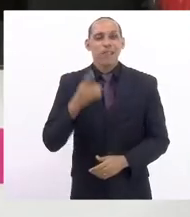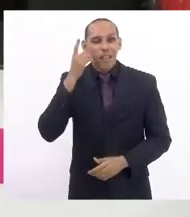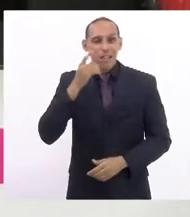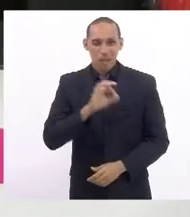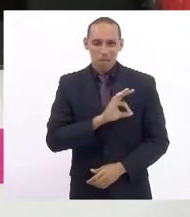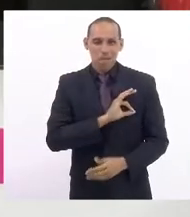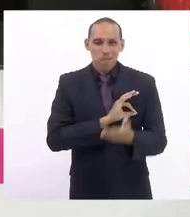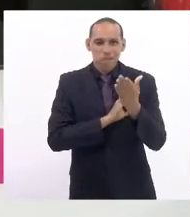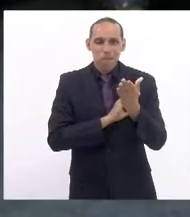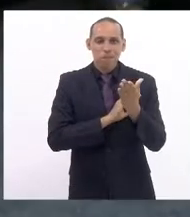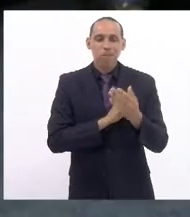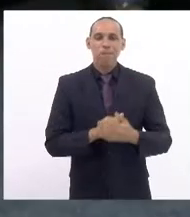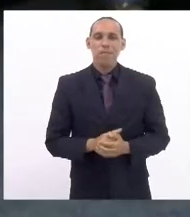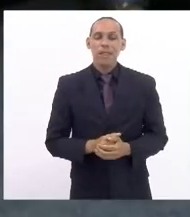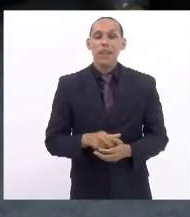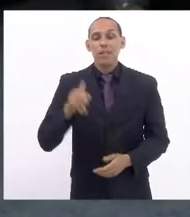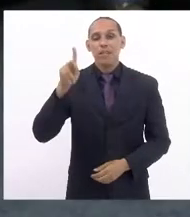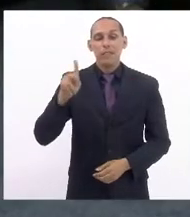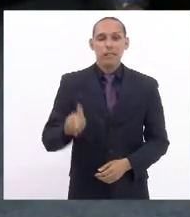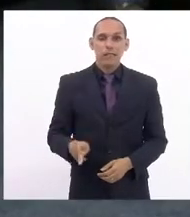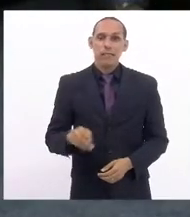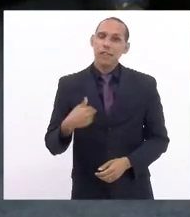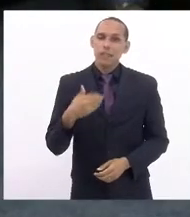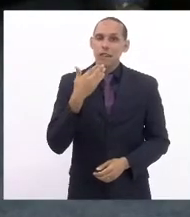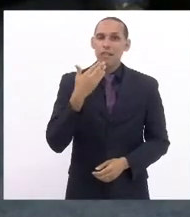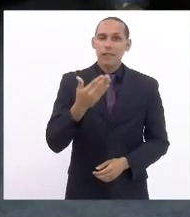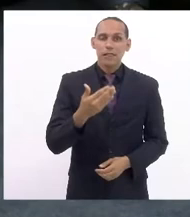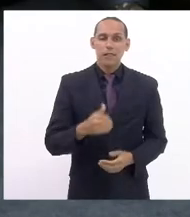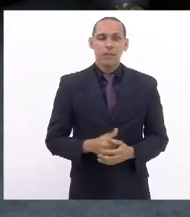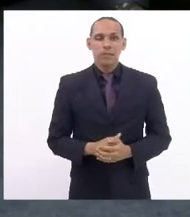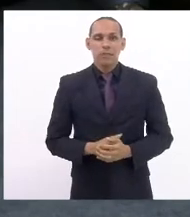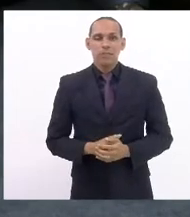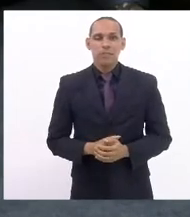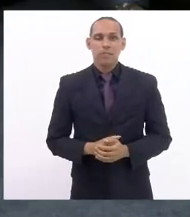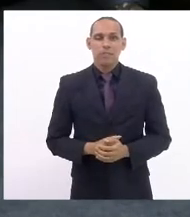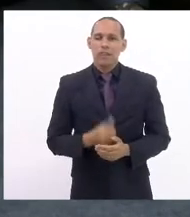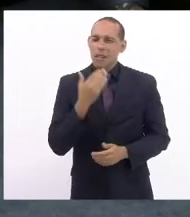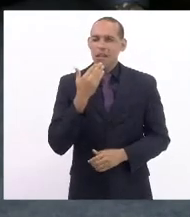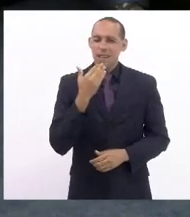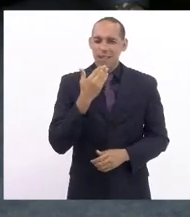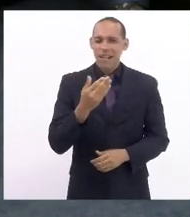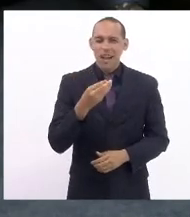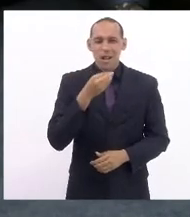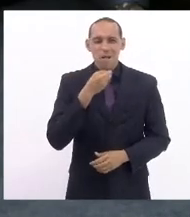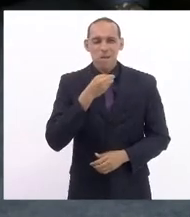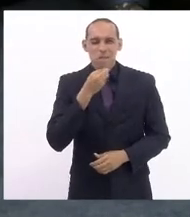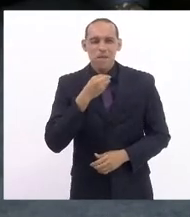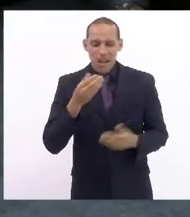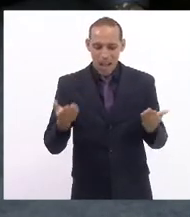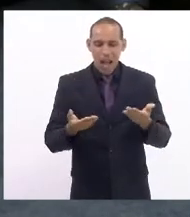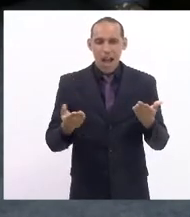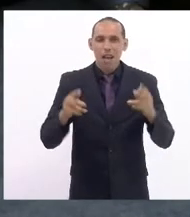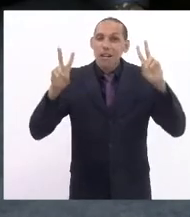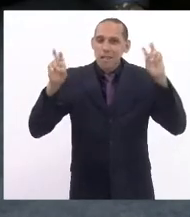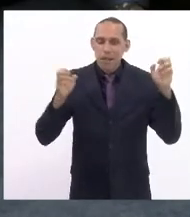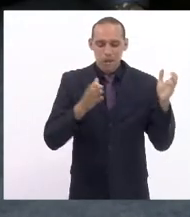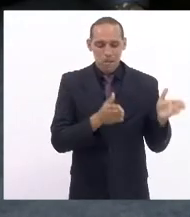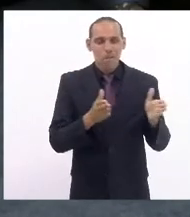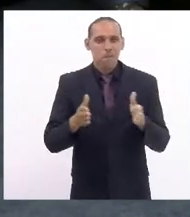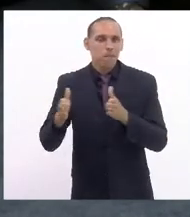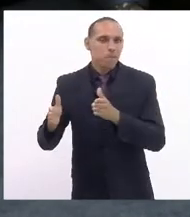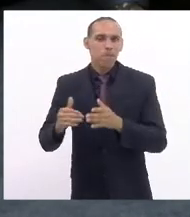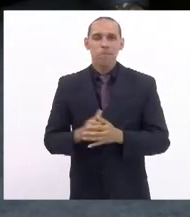presidente eu peço ao pedir a oportunidade de fazer essa questão de ordem